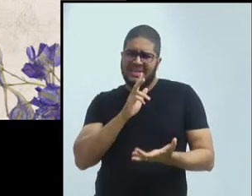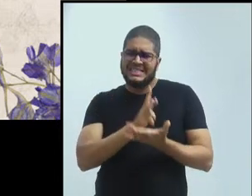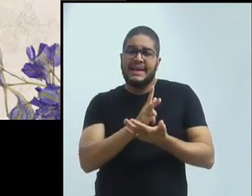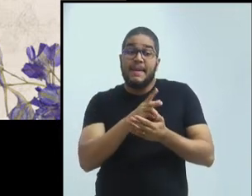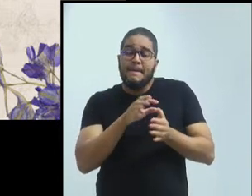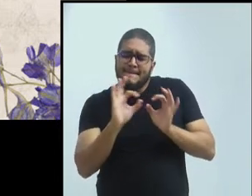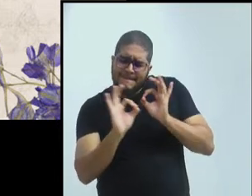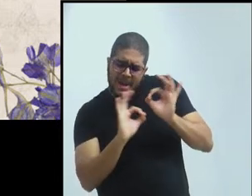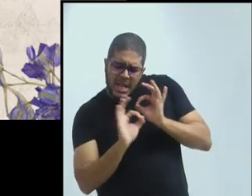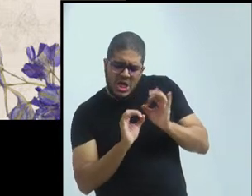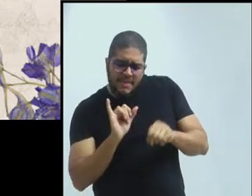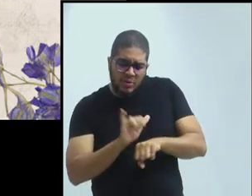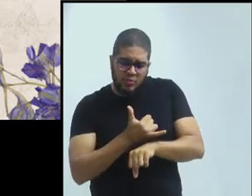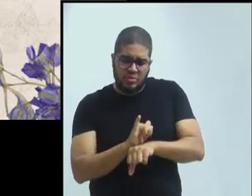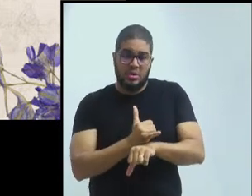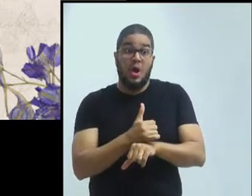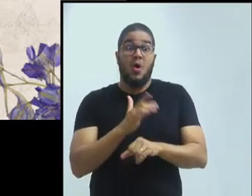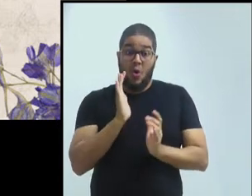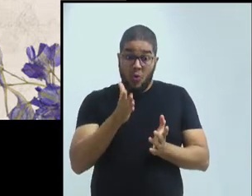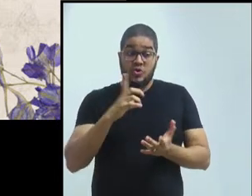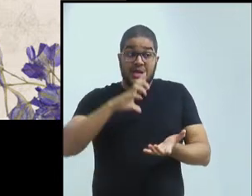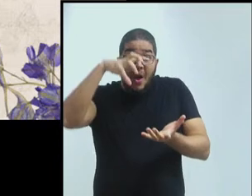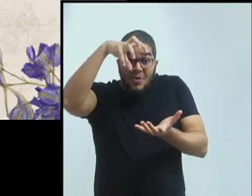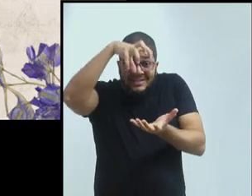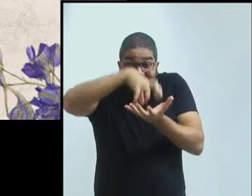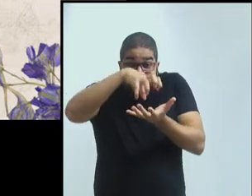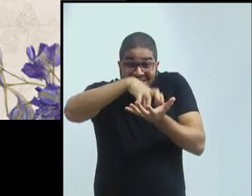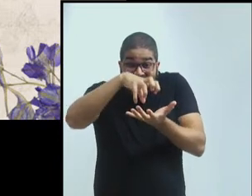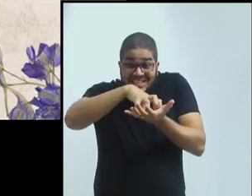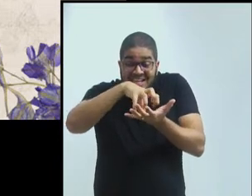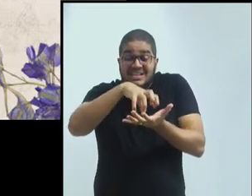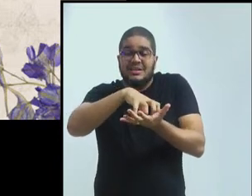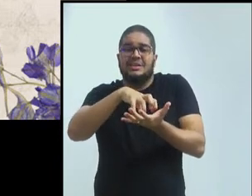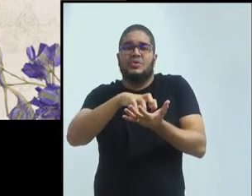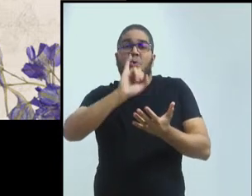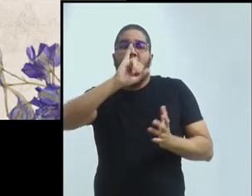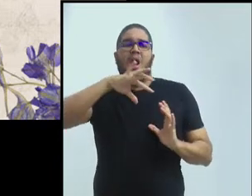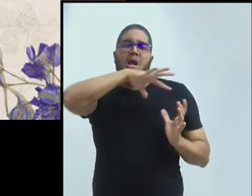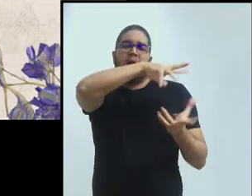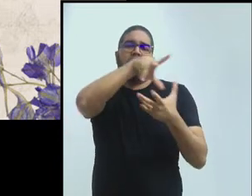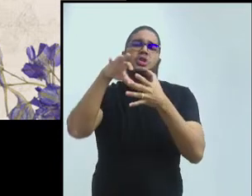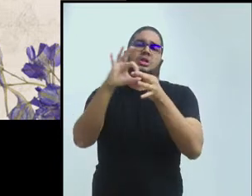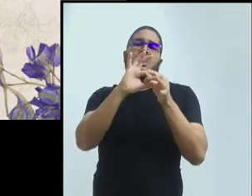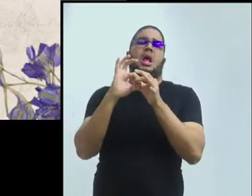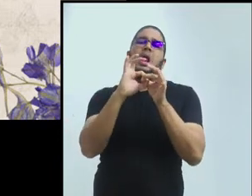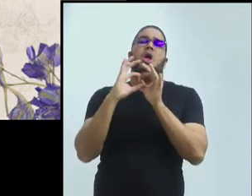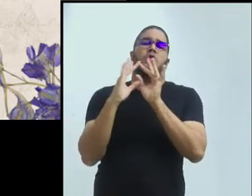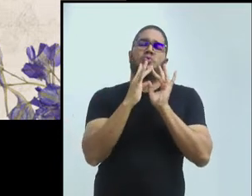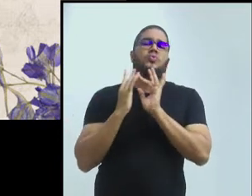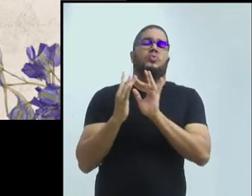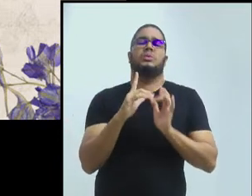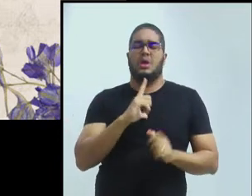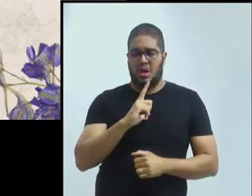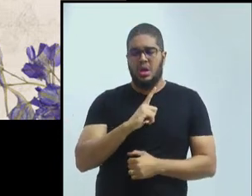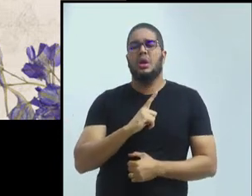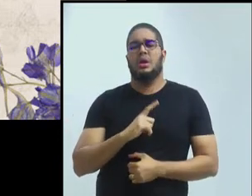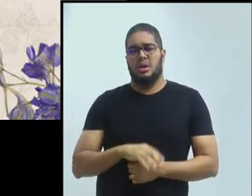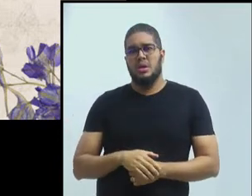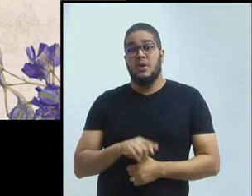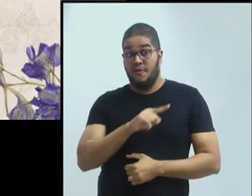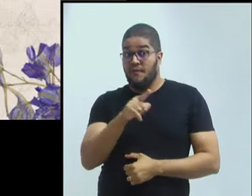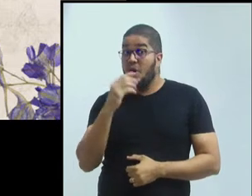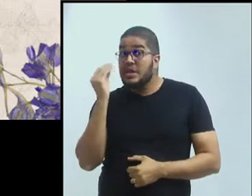em dia um centro de internacionalização. Que vocês fiquem atentos. No centro de internacionalização tem